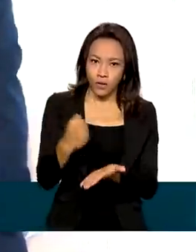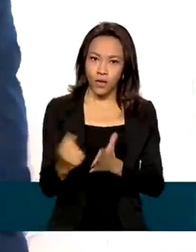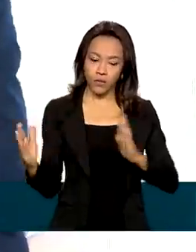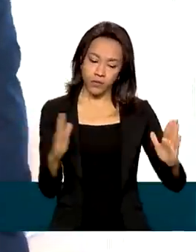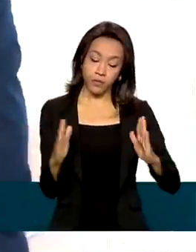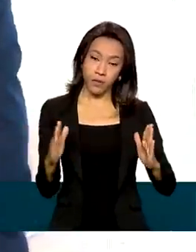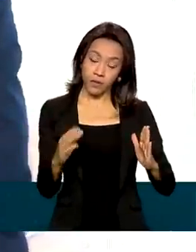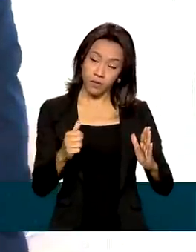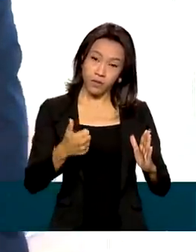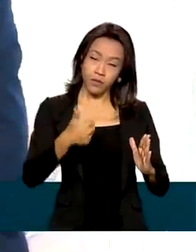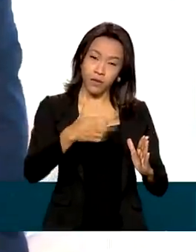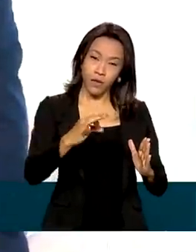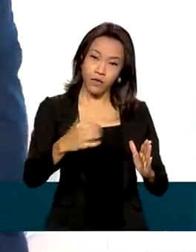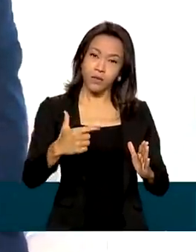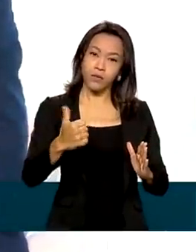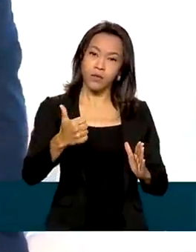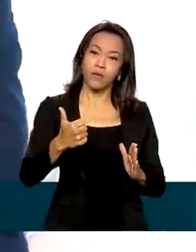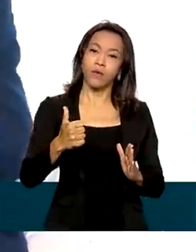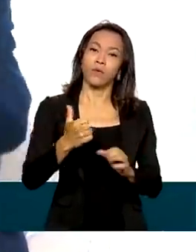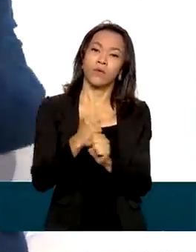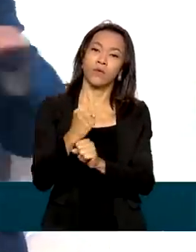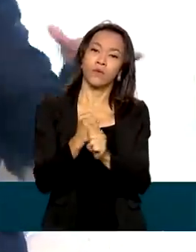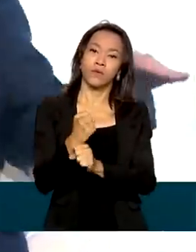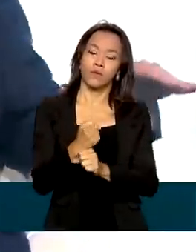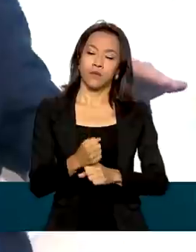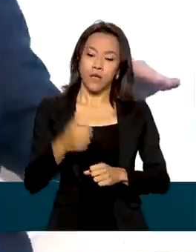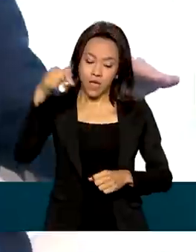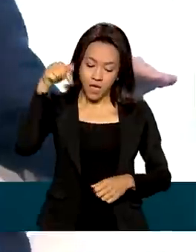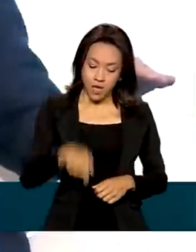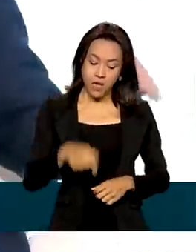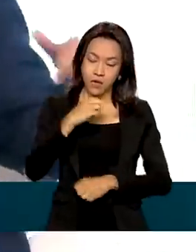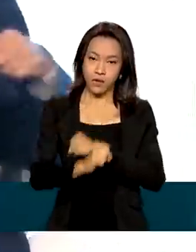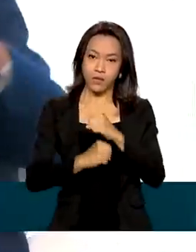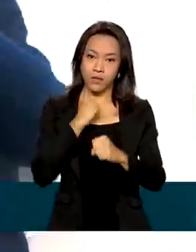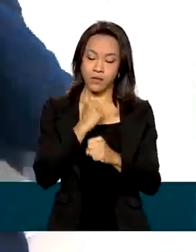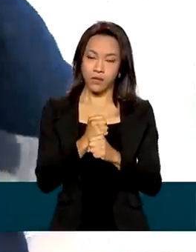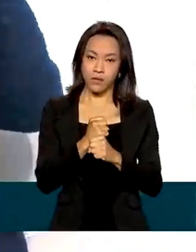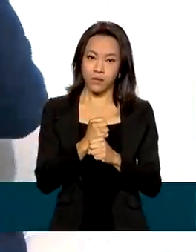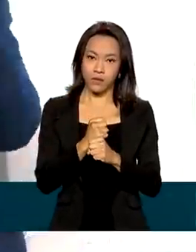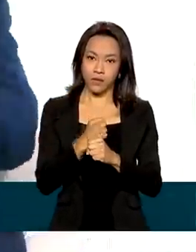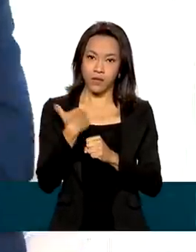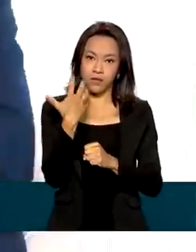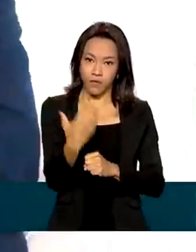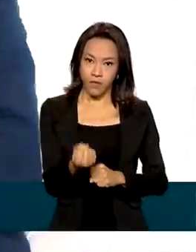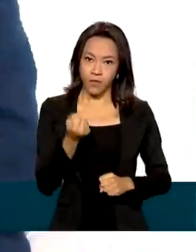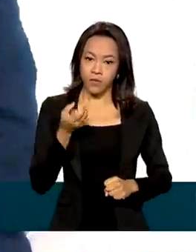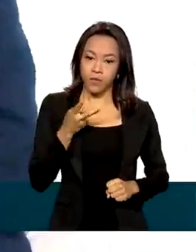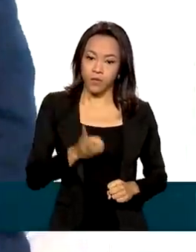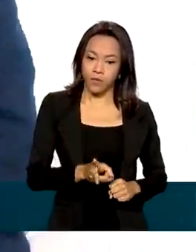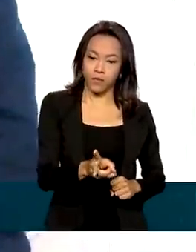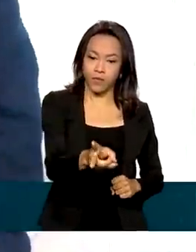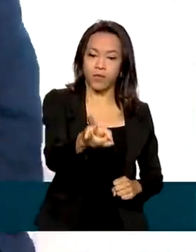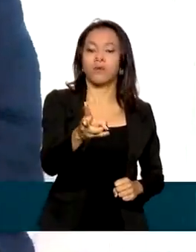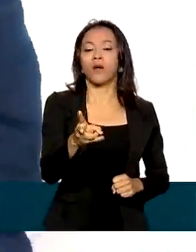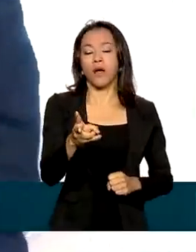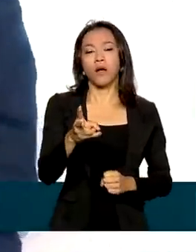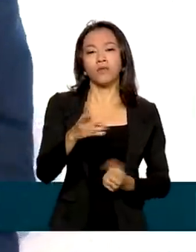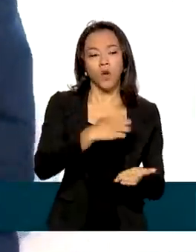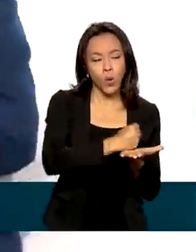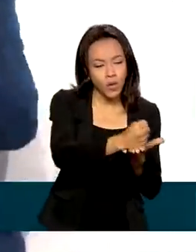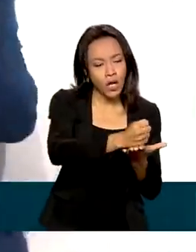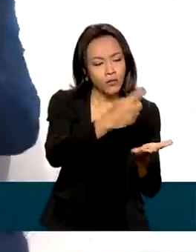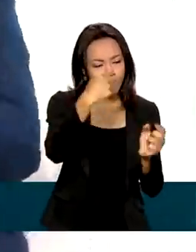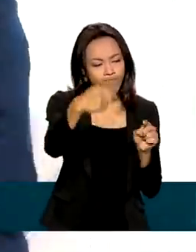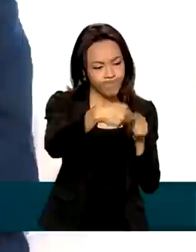10, 12 anos. Esse ano nós vamos continuar fechando contratos,